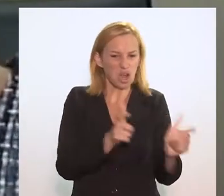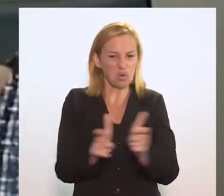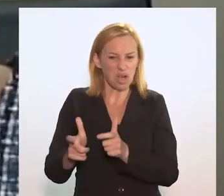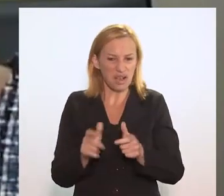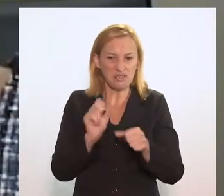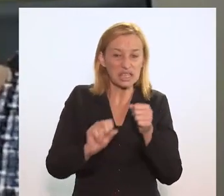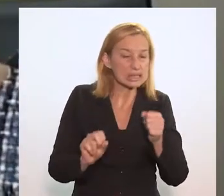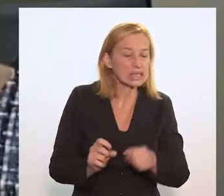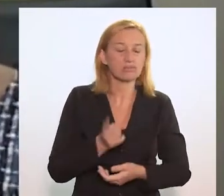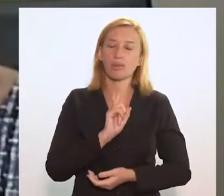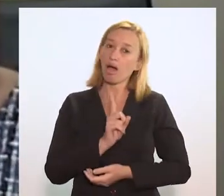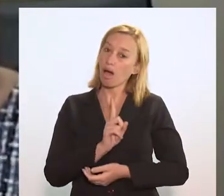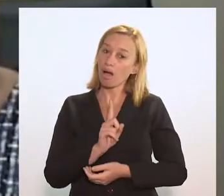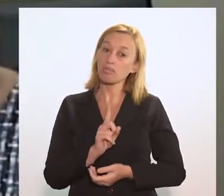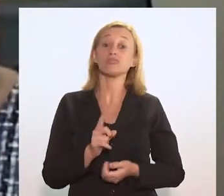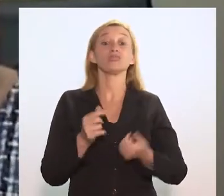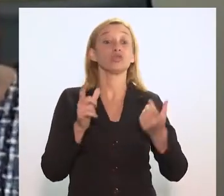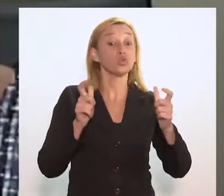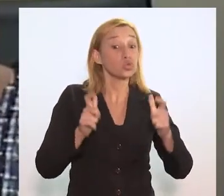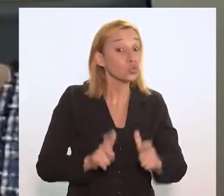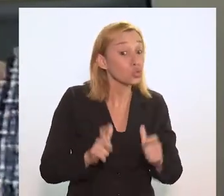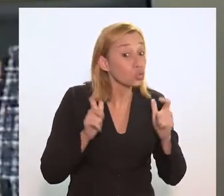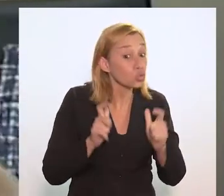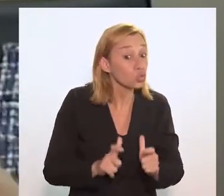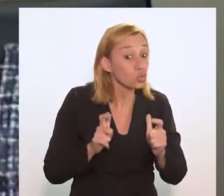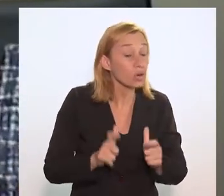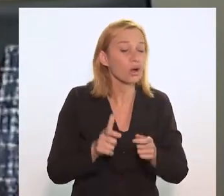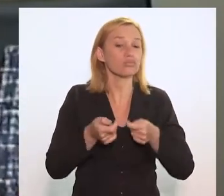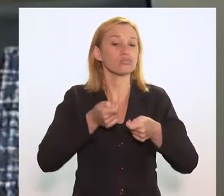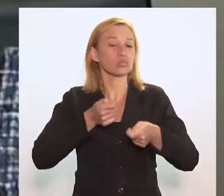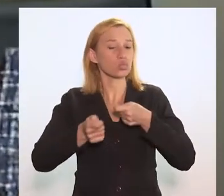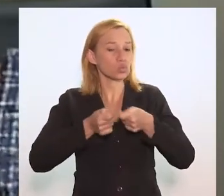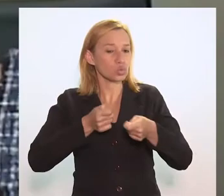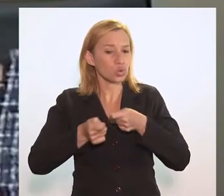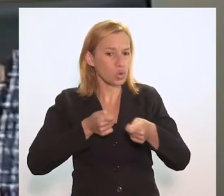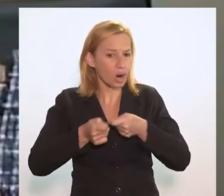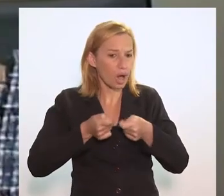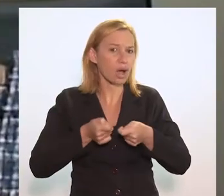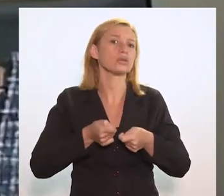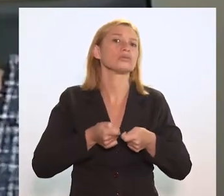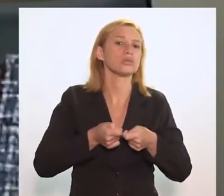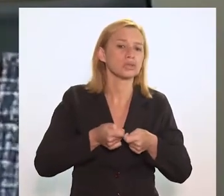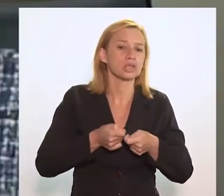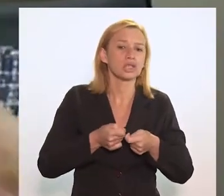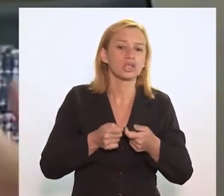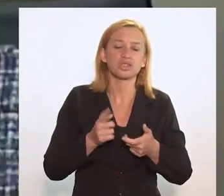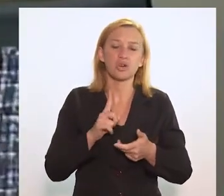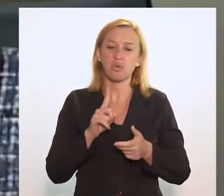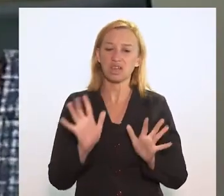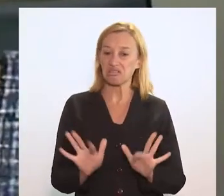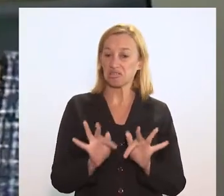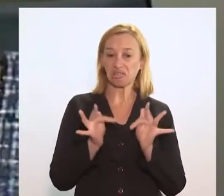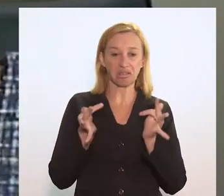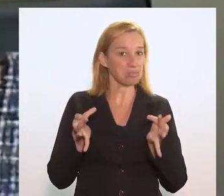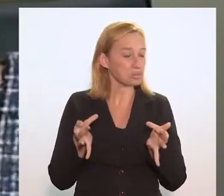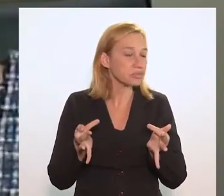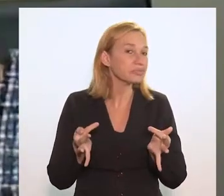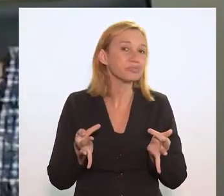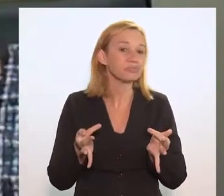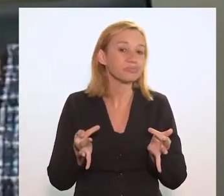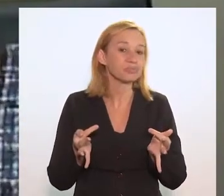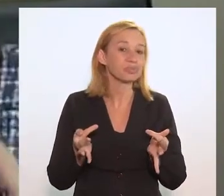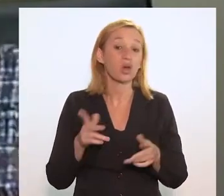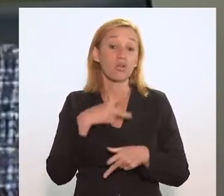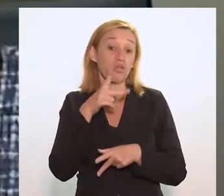qualquer lugar, ele tem que ser feito em um ambiente controlado, portanto, não é tão simples assim.